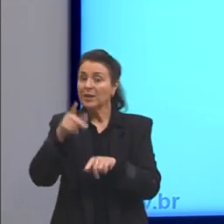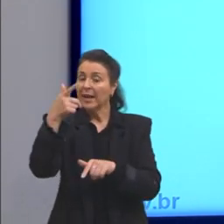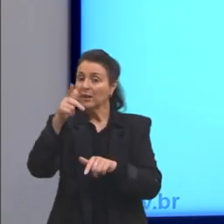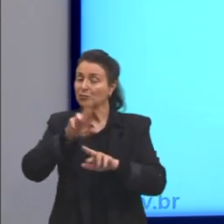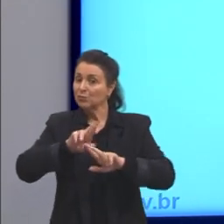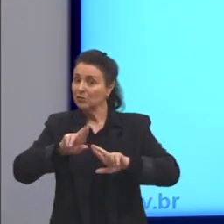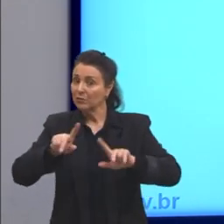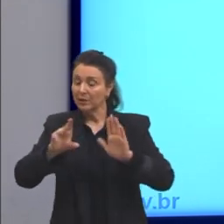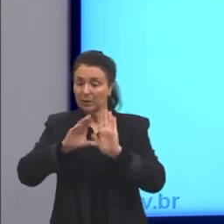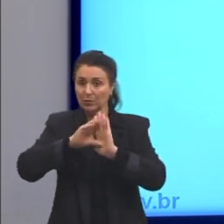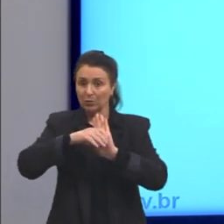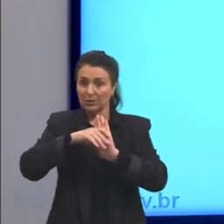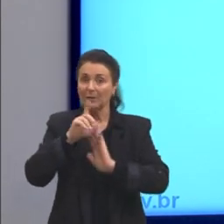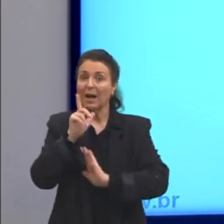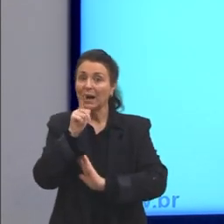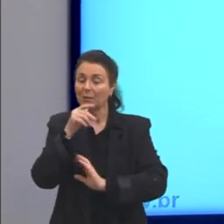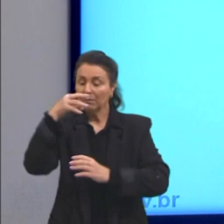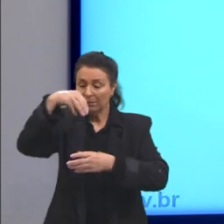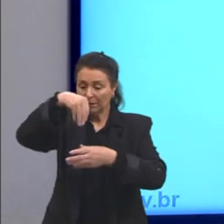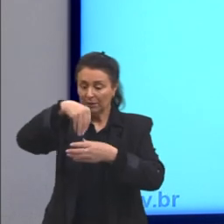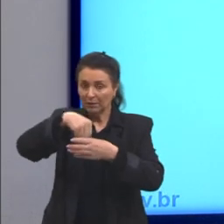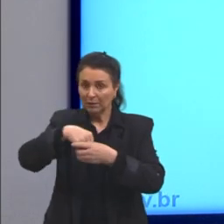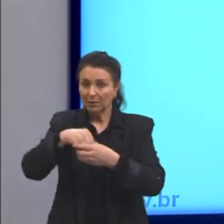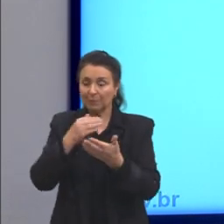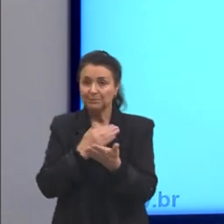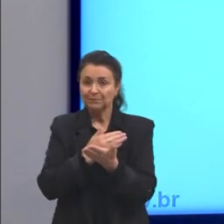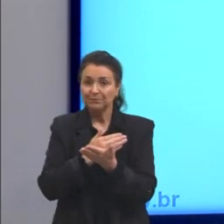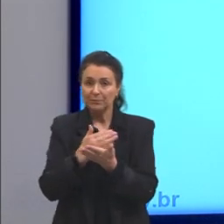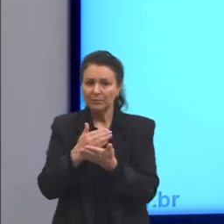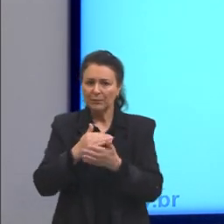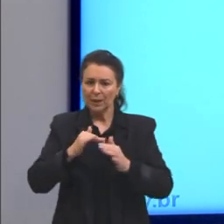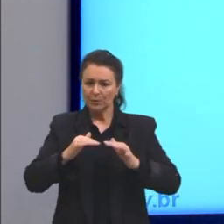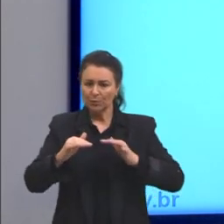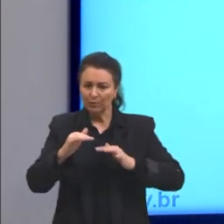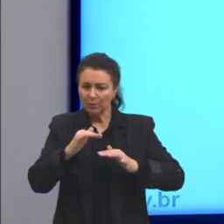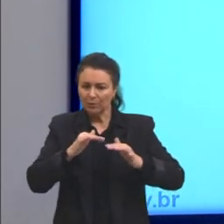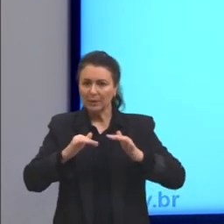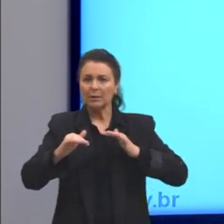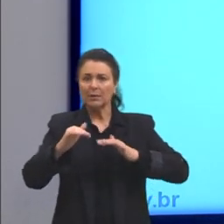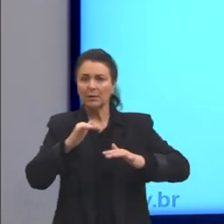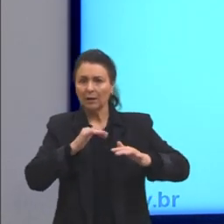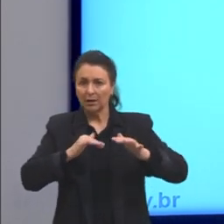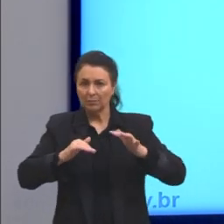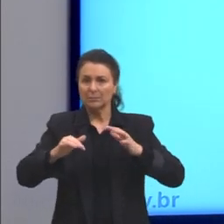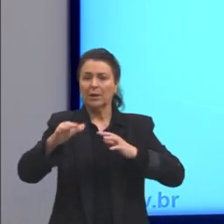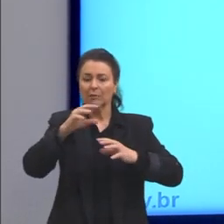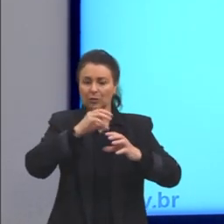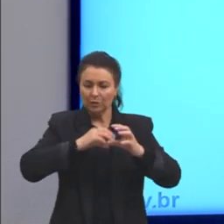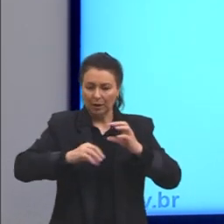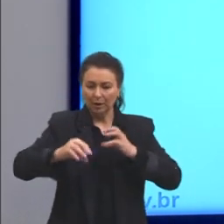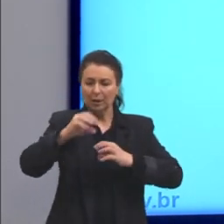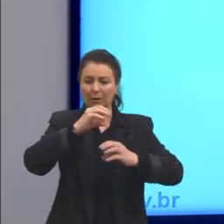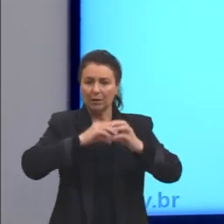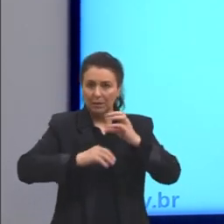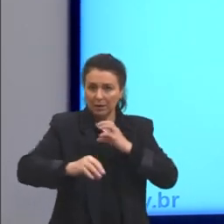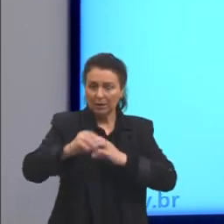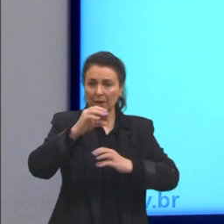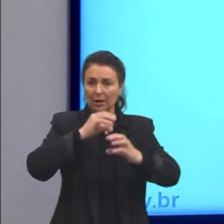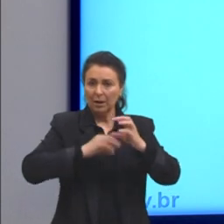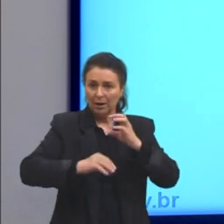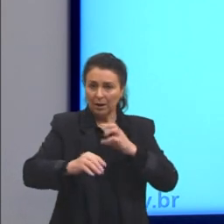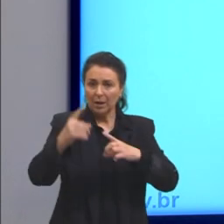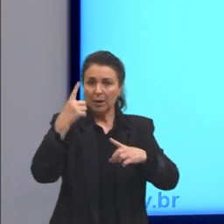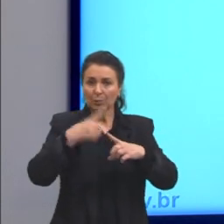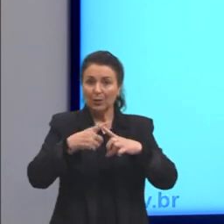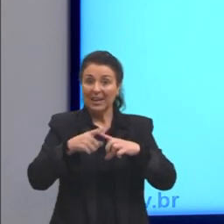A água que está aqui dentro, ela começa a se movimentar, a girar. O acontece? Porque a água que vai